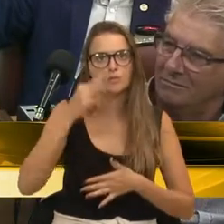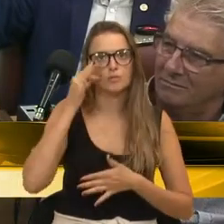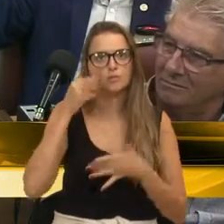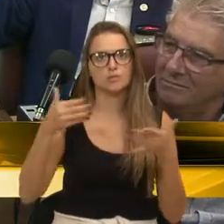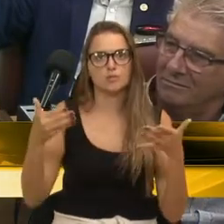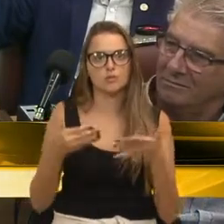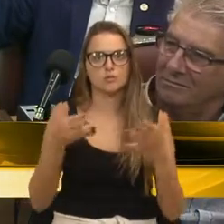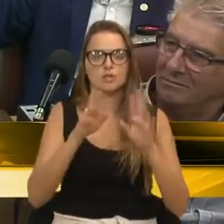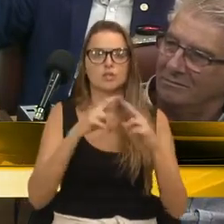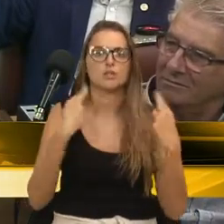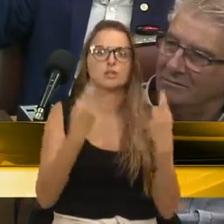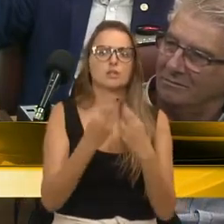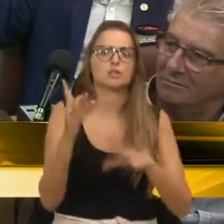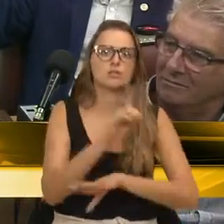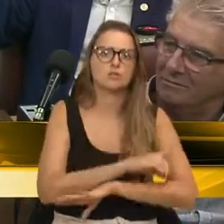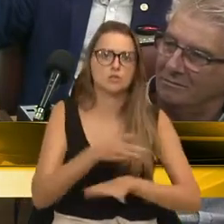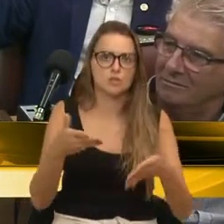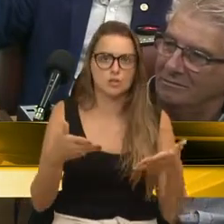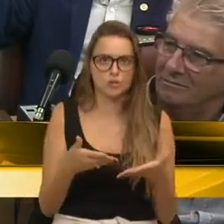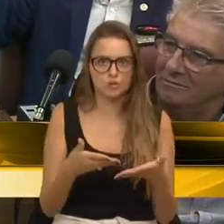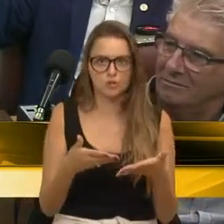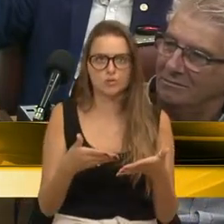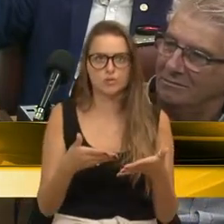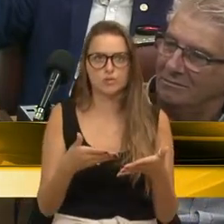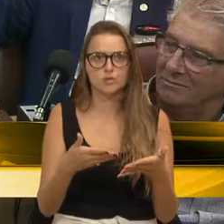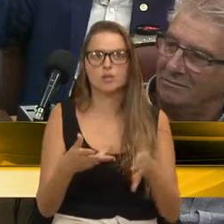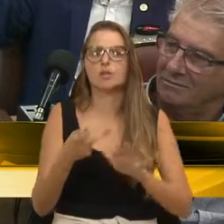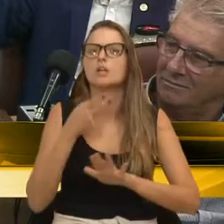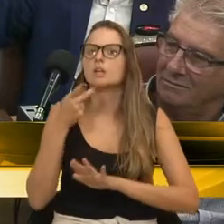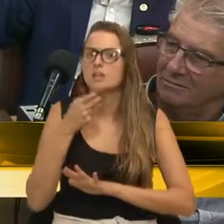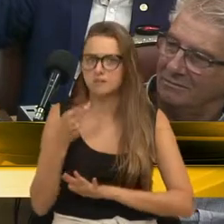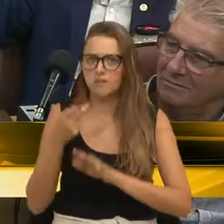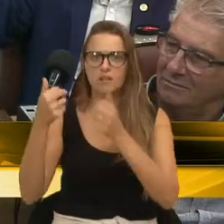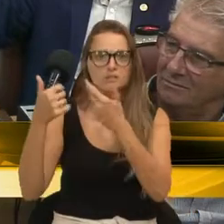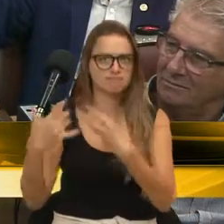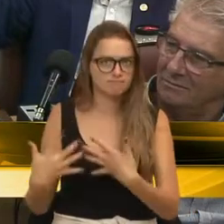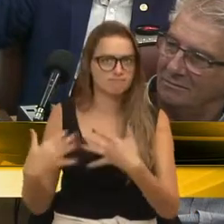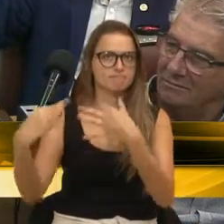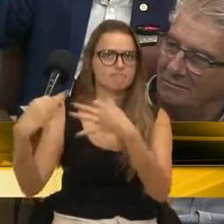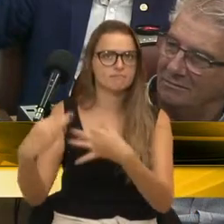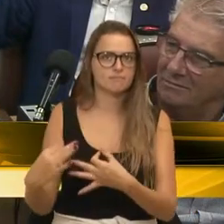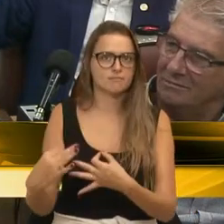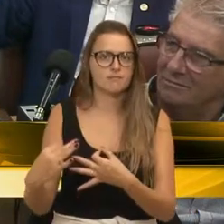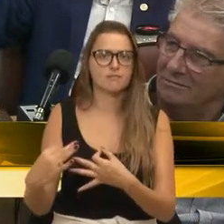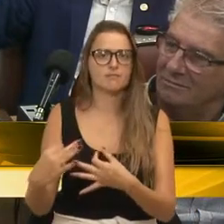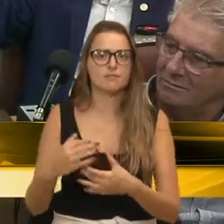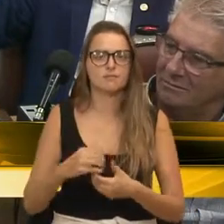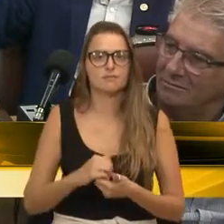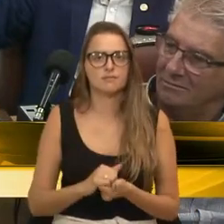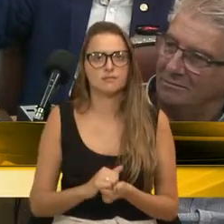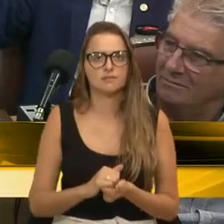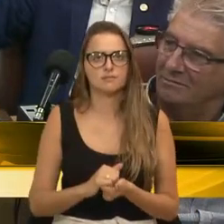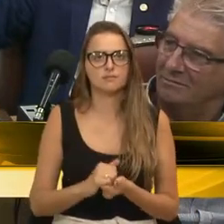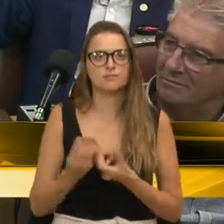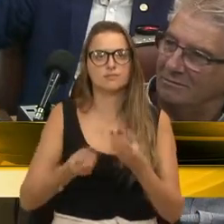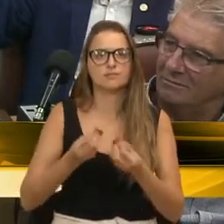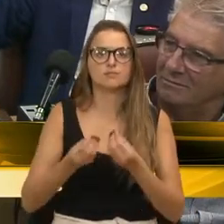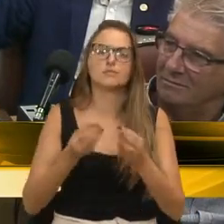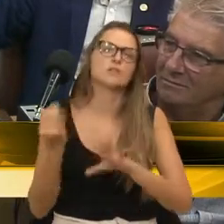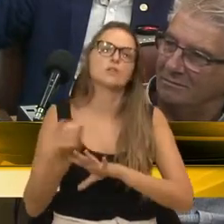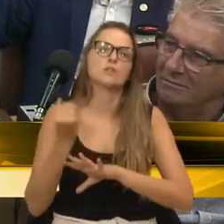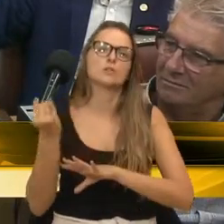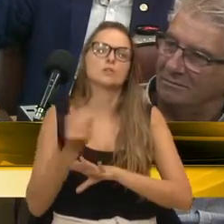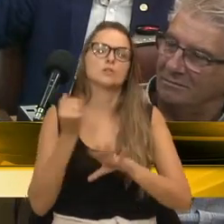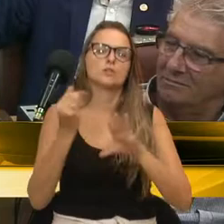sessão ordinária do dia de hoje. E fala muito bem, vereador Tibiriçá, do quanto é importante para a